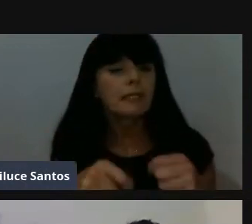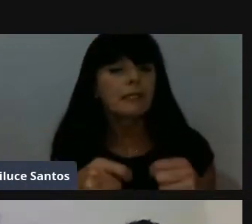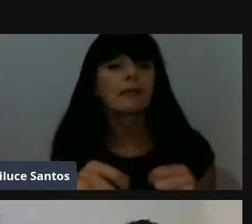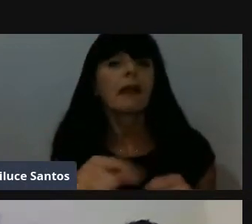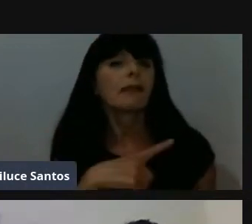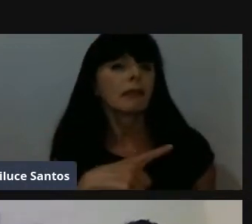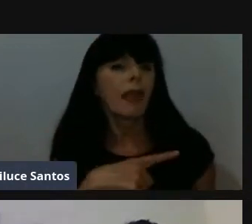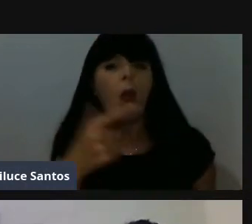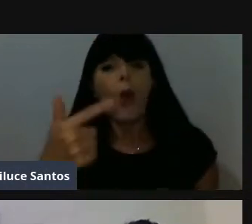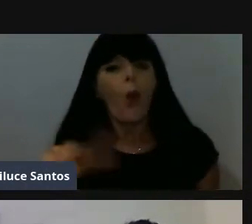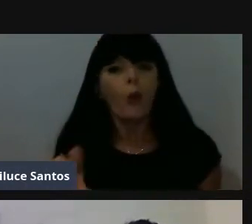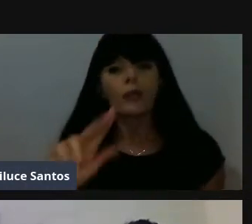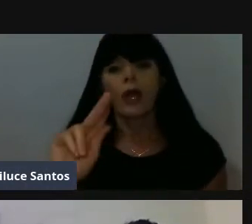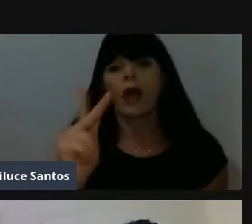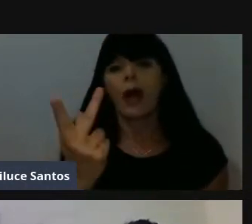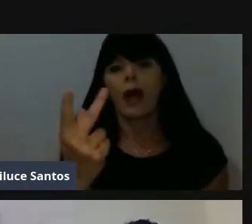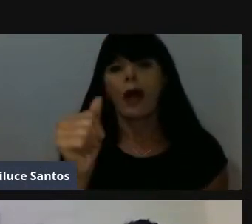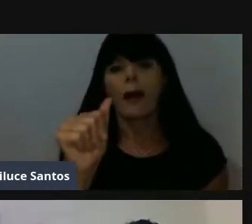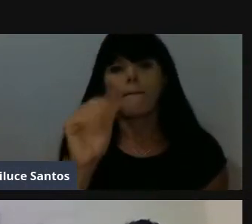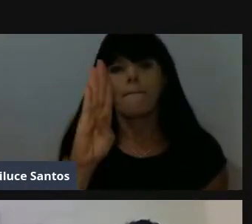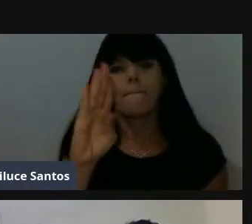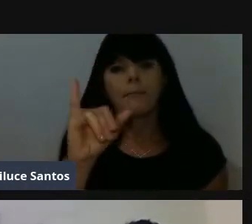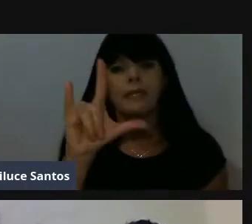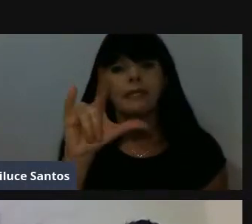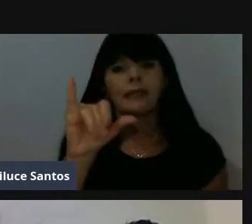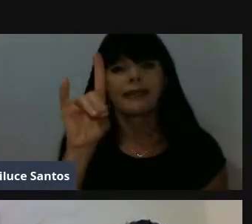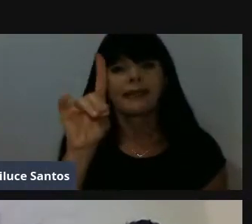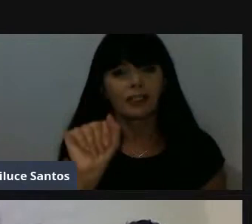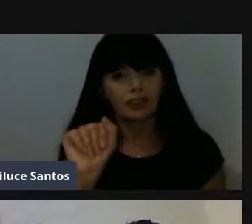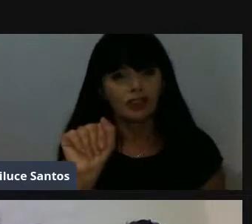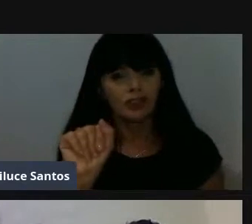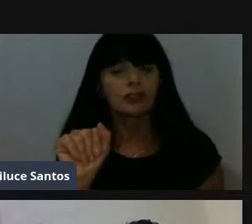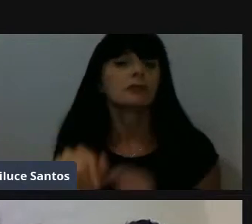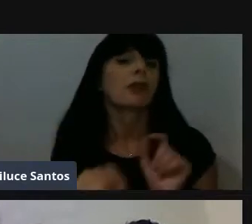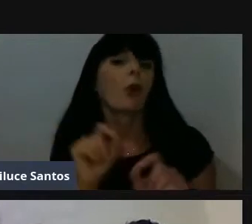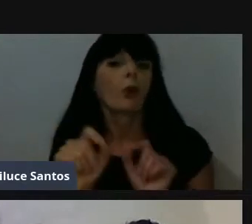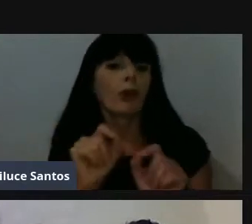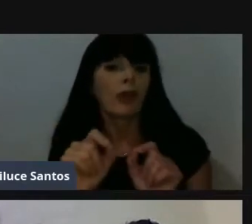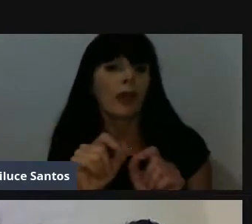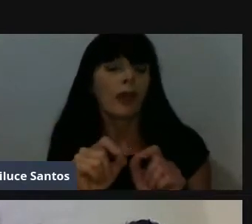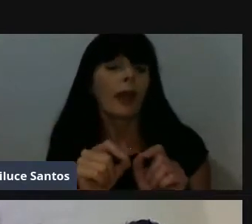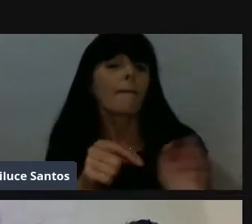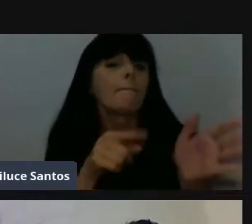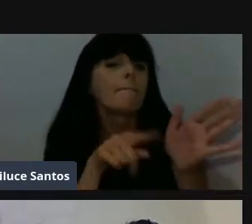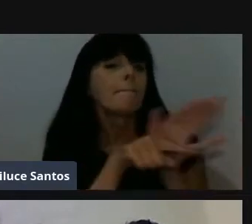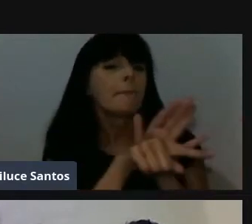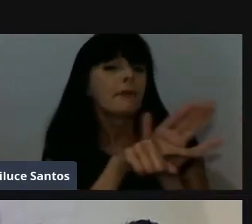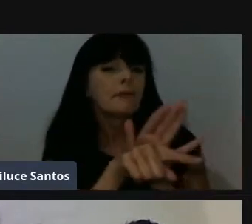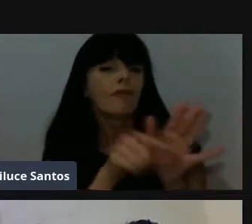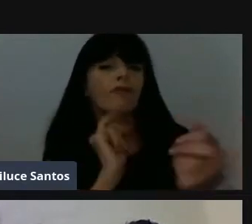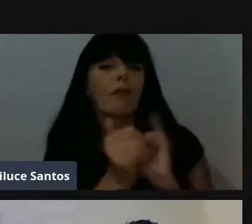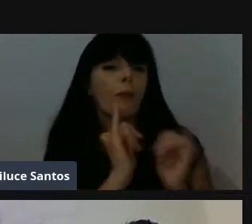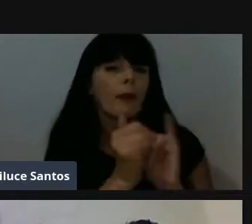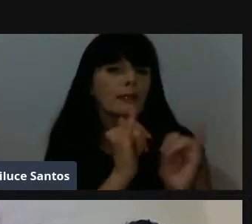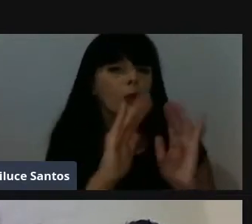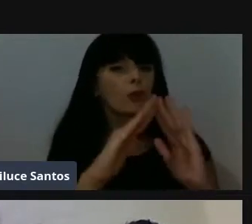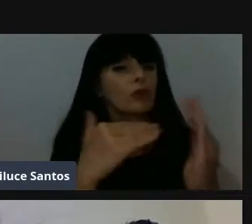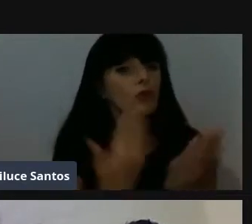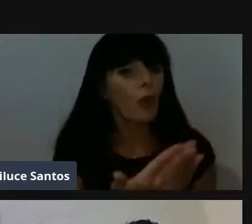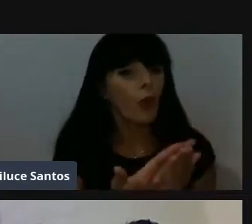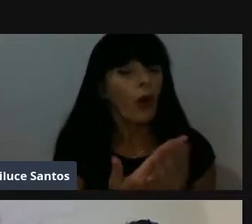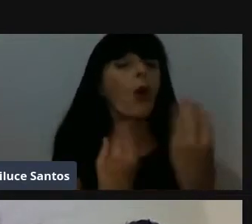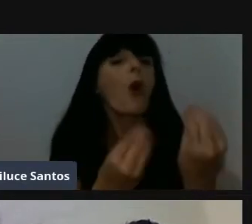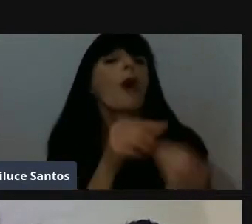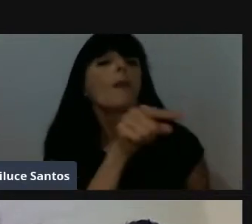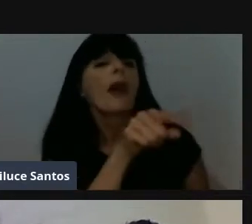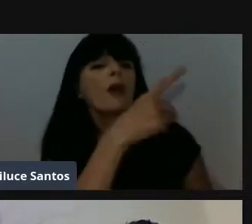né? Normalmente, o empresário sempre procura informações na escola sobre como que o aluno é, quais são as matérias que ele